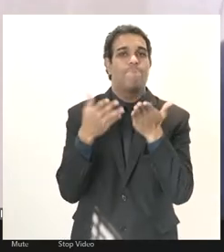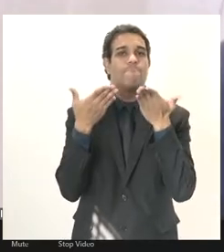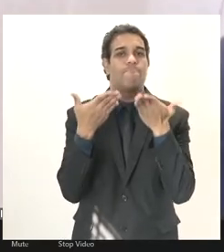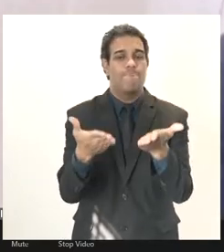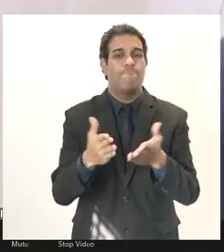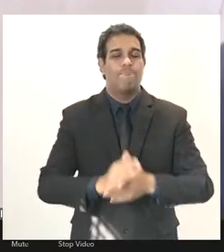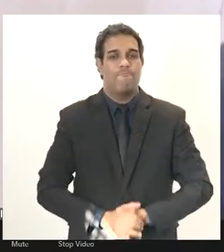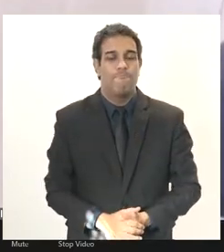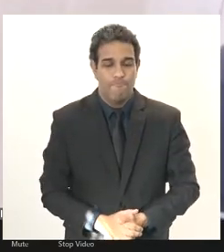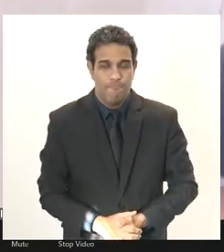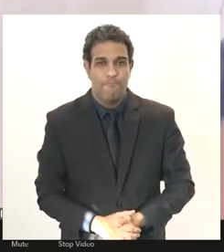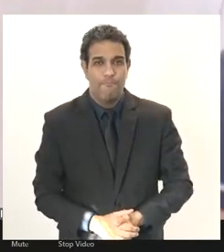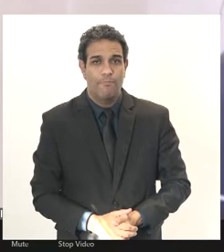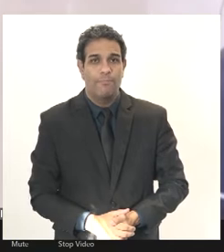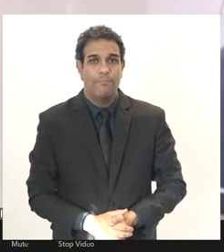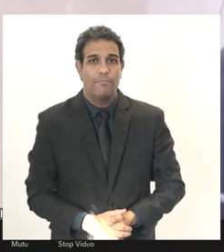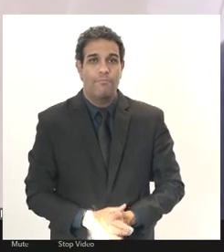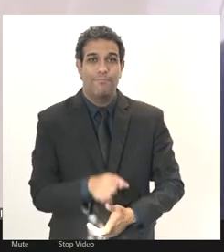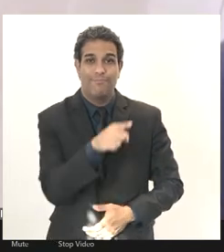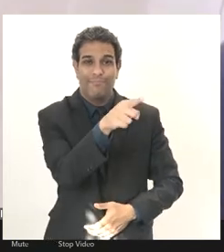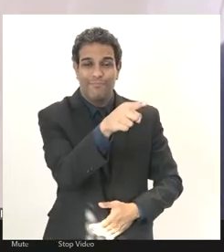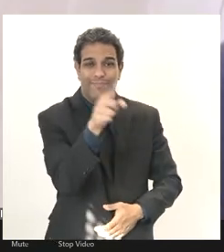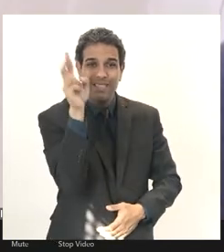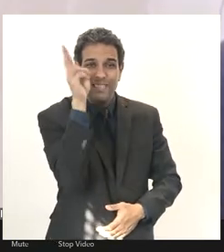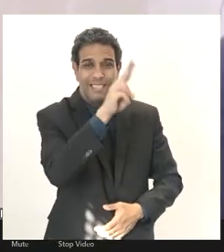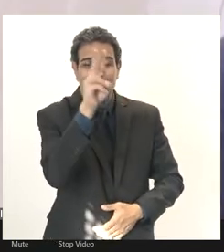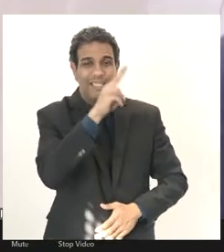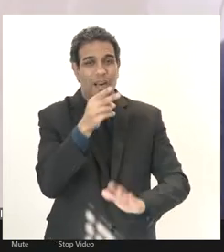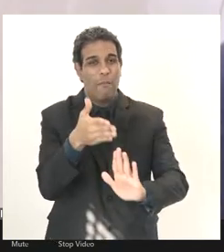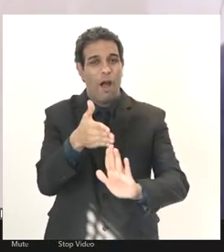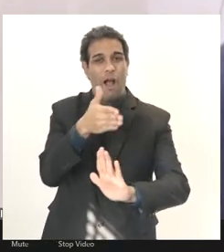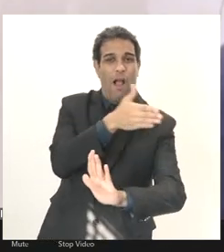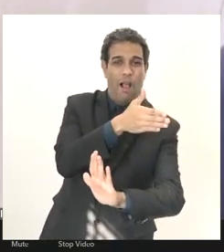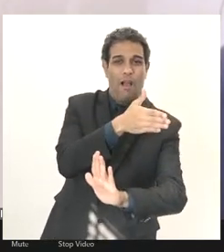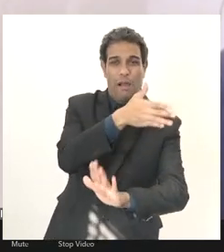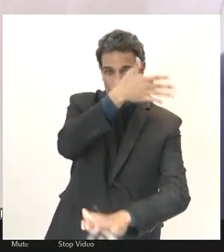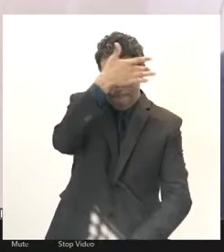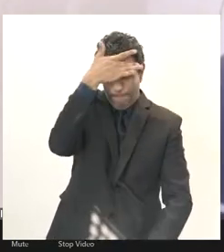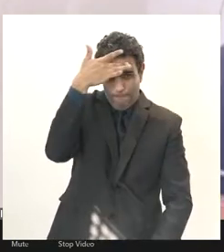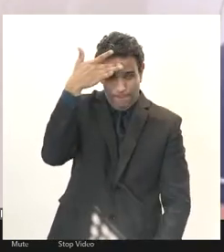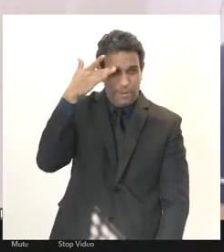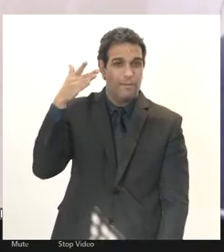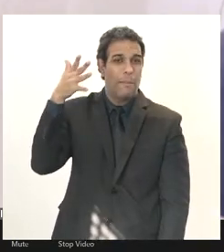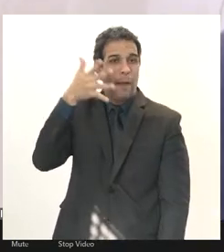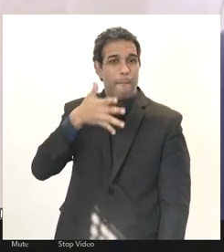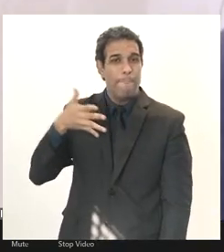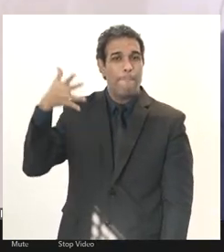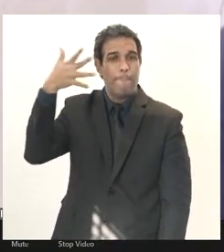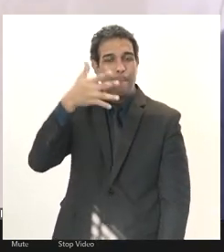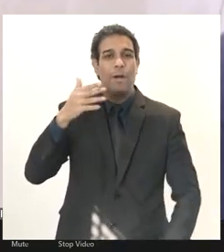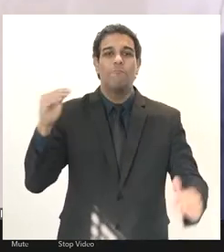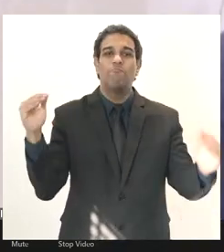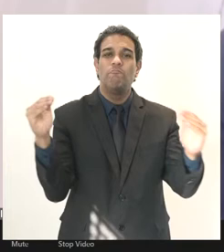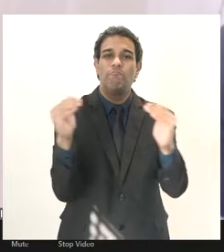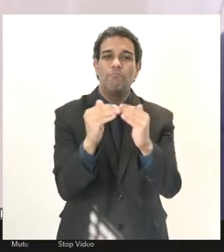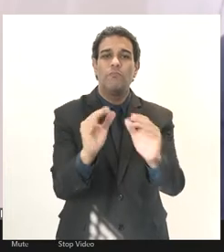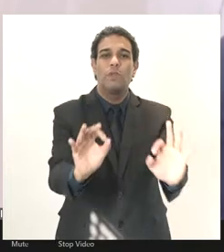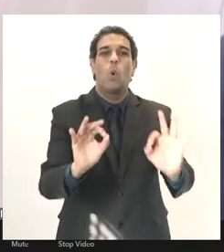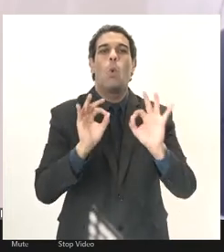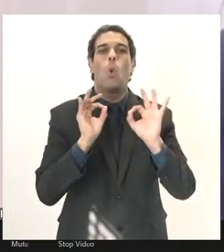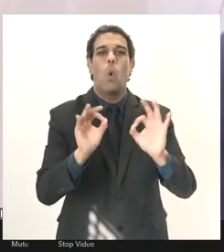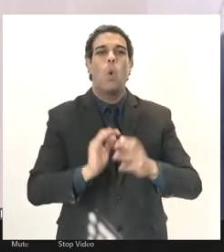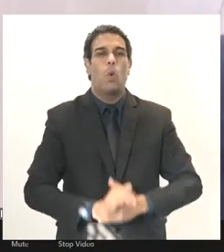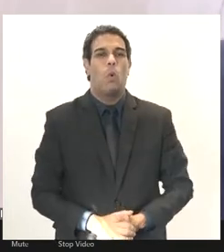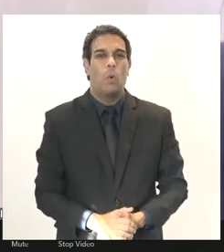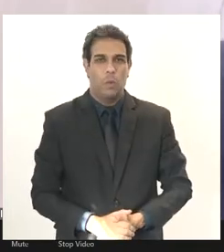o que aconteceu quando um companheiro que me antecedeu ele faltou também essa questão de que